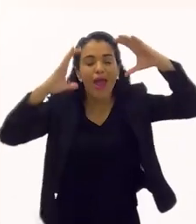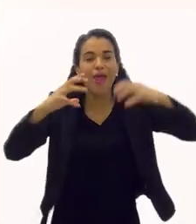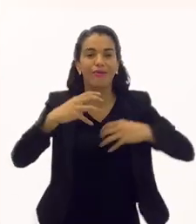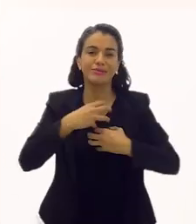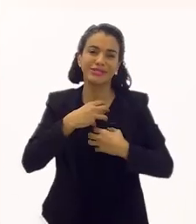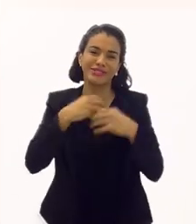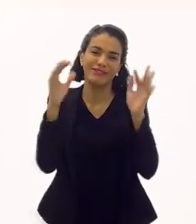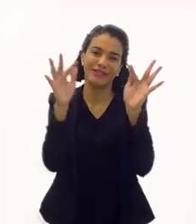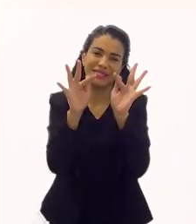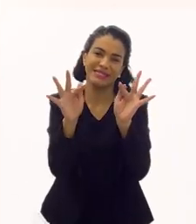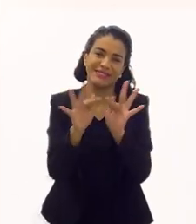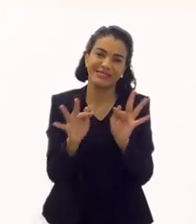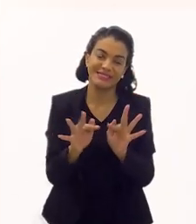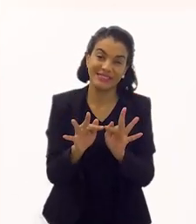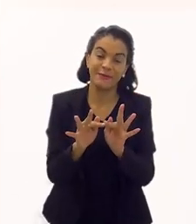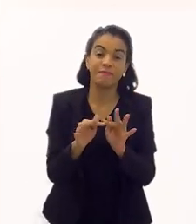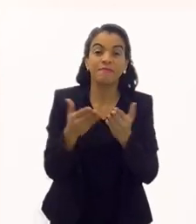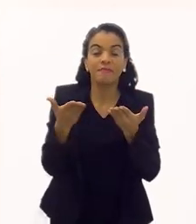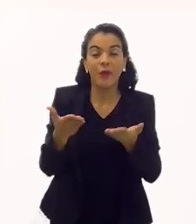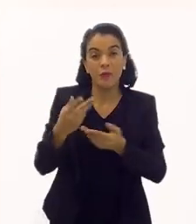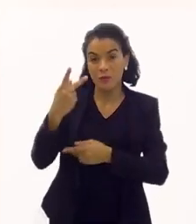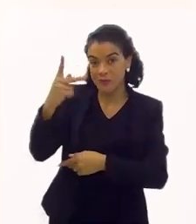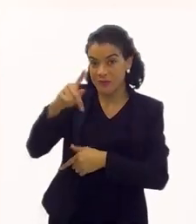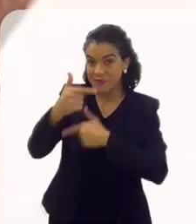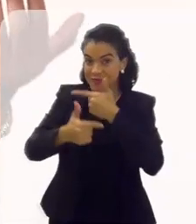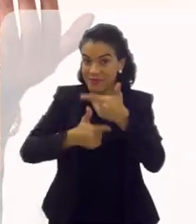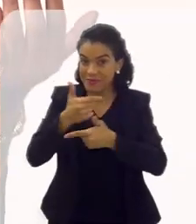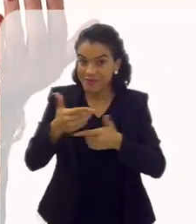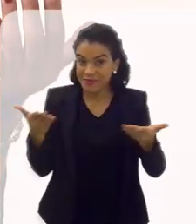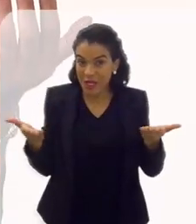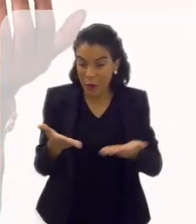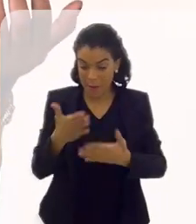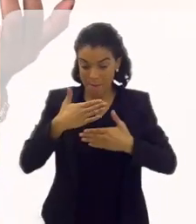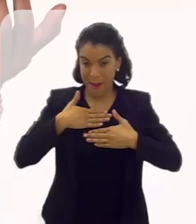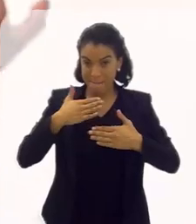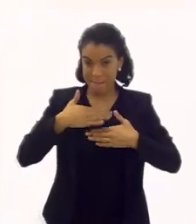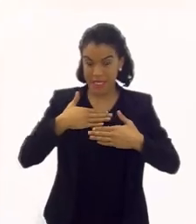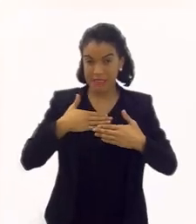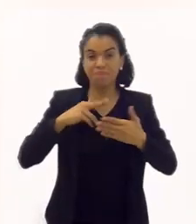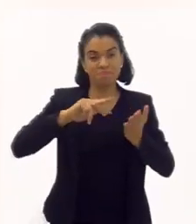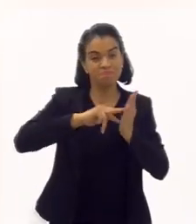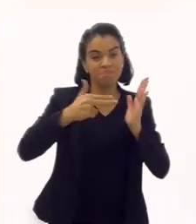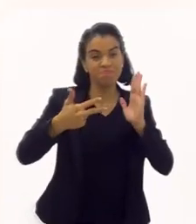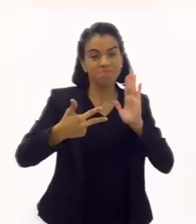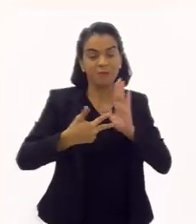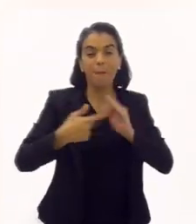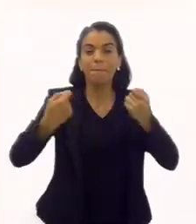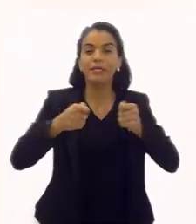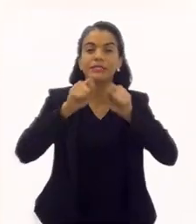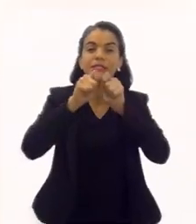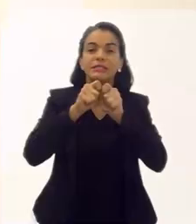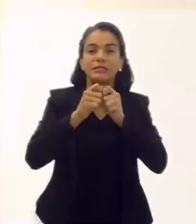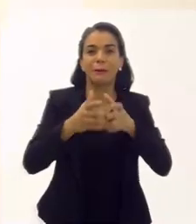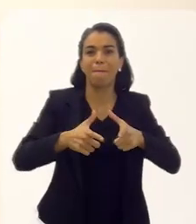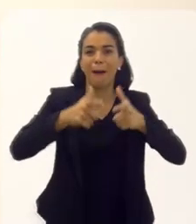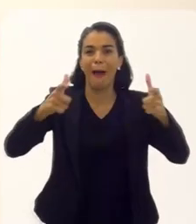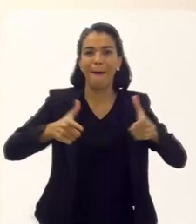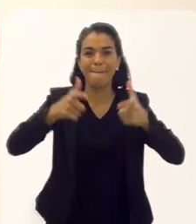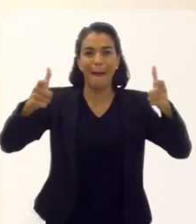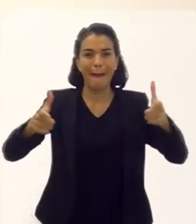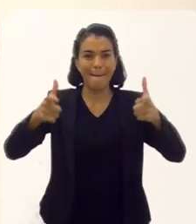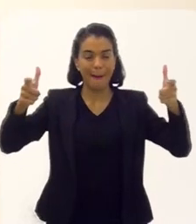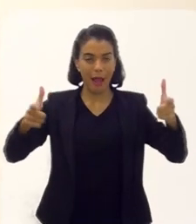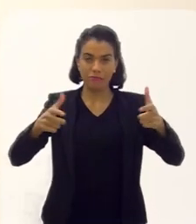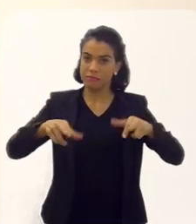daquele mundo, eu era muito feliz. Então, esse trabalho que você está fazendo agora, para mim, ele tem que ser